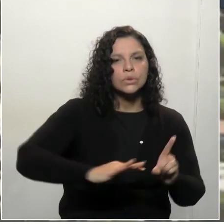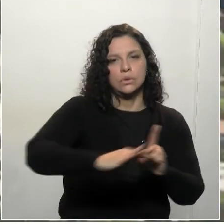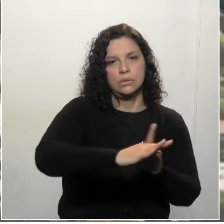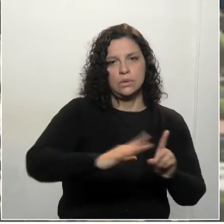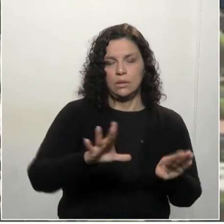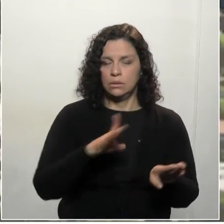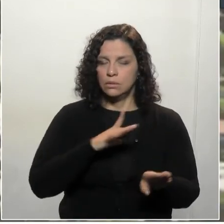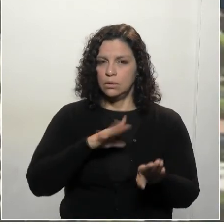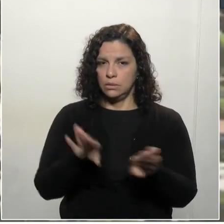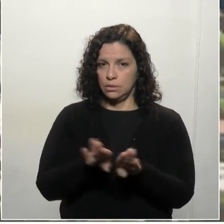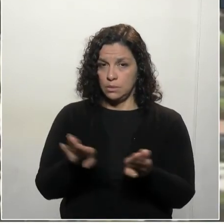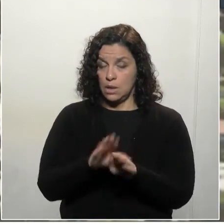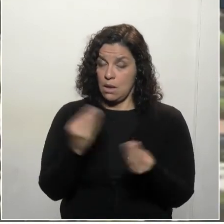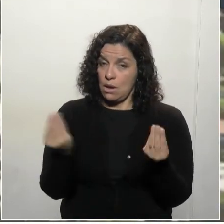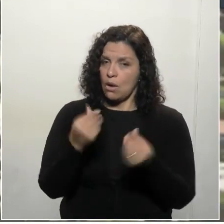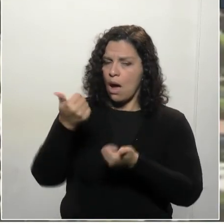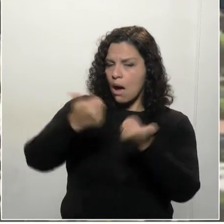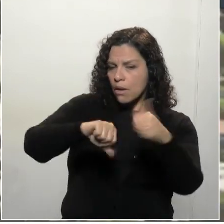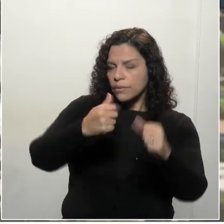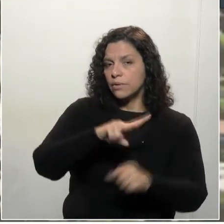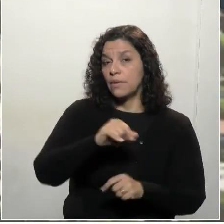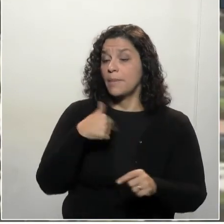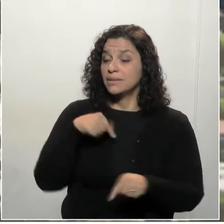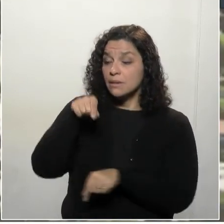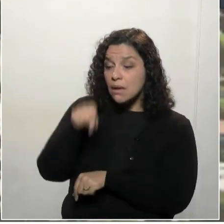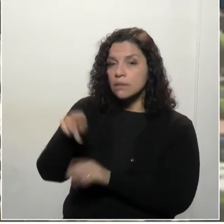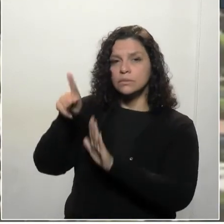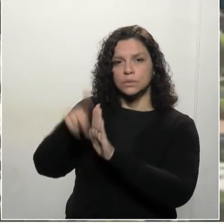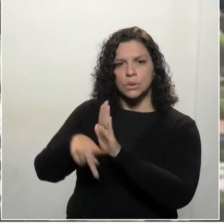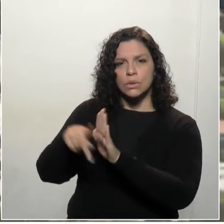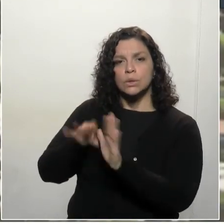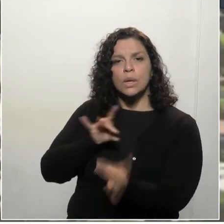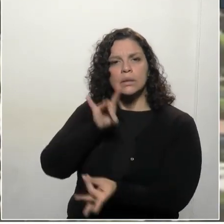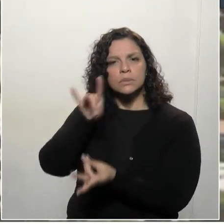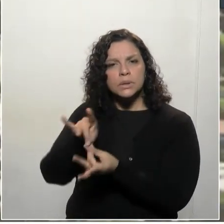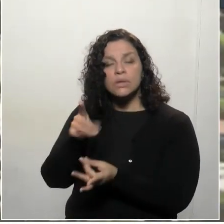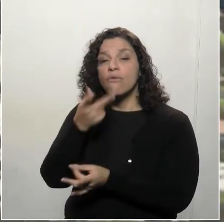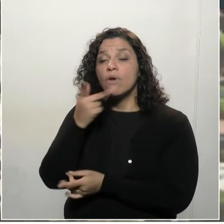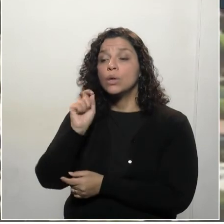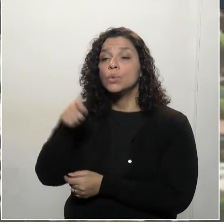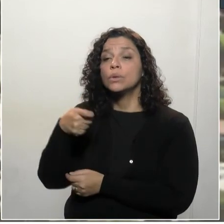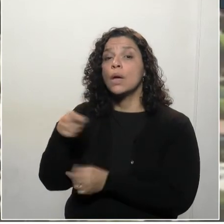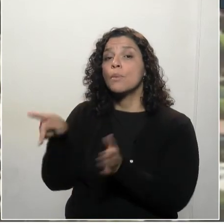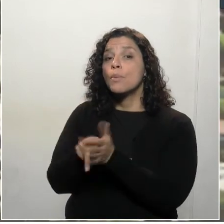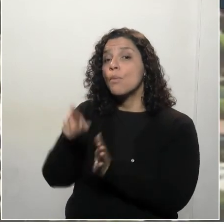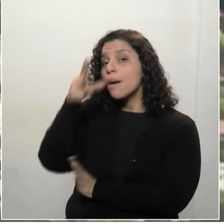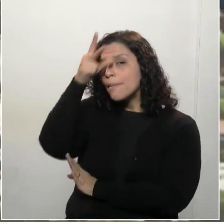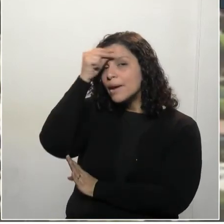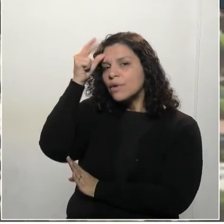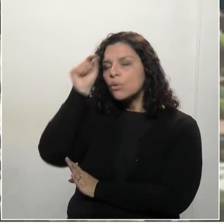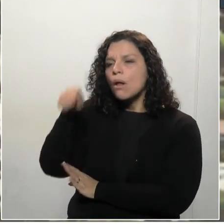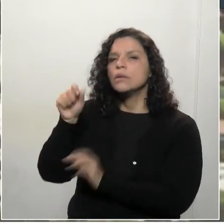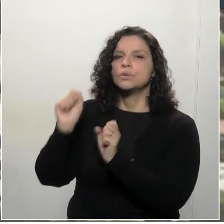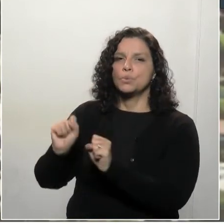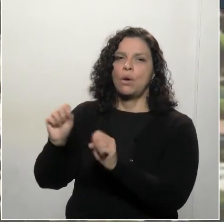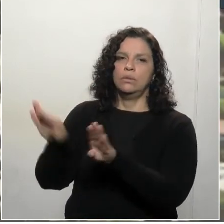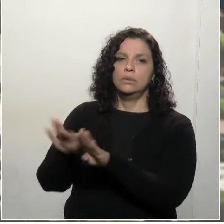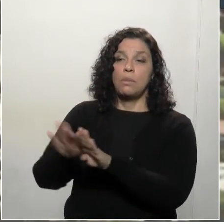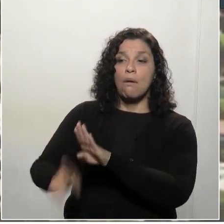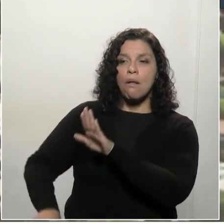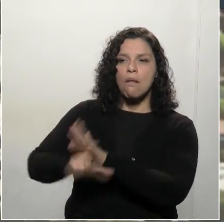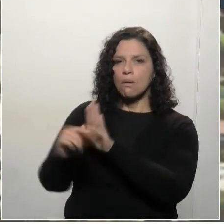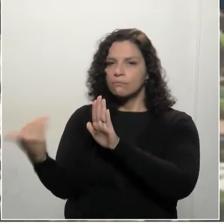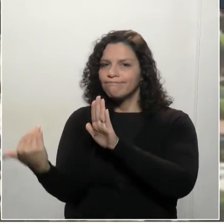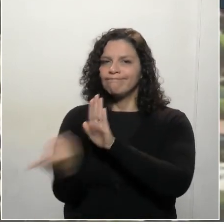acredito que vai ser analisado. Mas esse é um ativo para os municípios terem esse respaldo legal